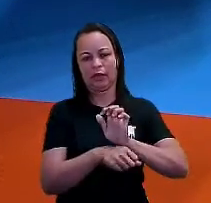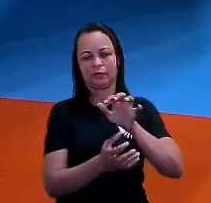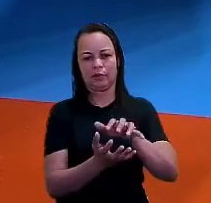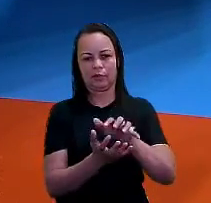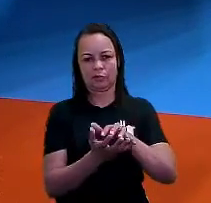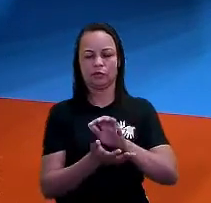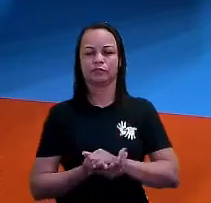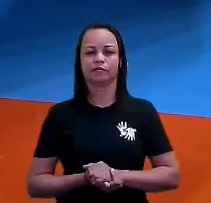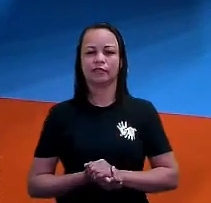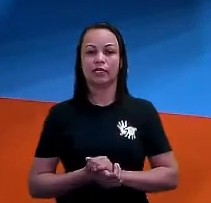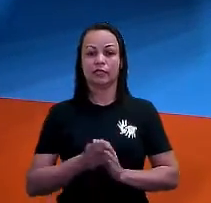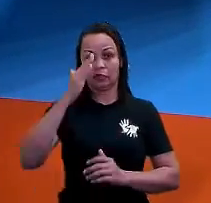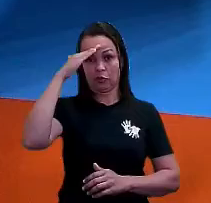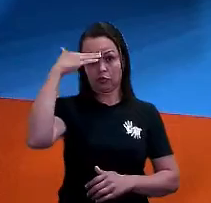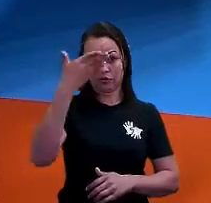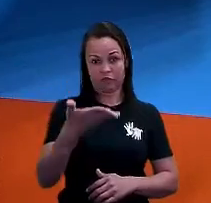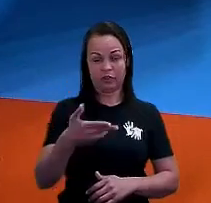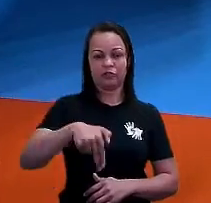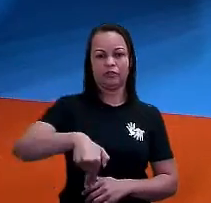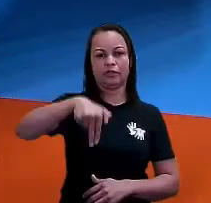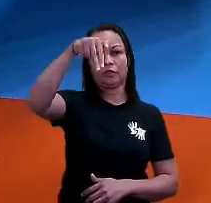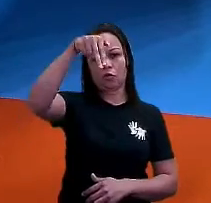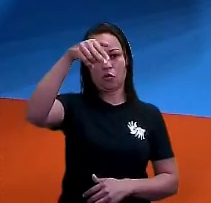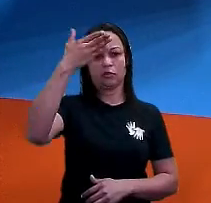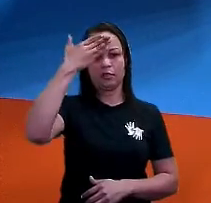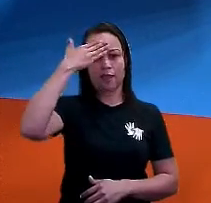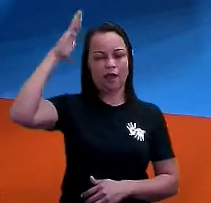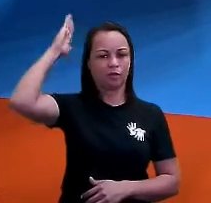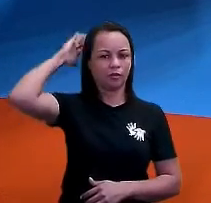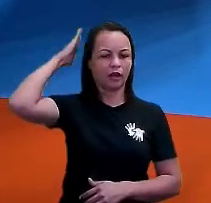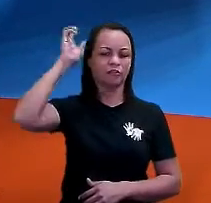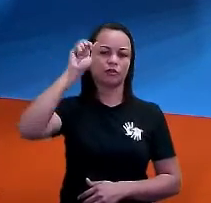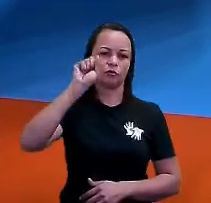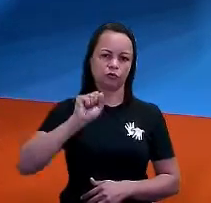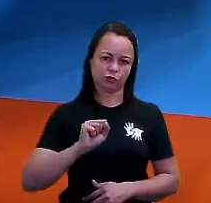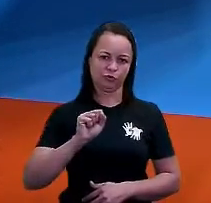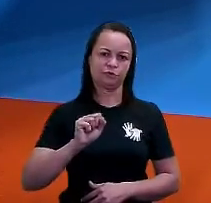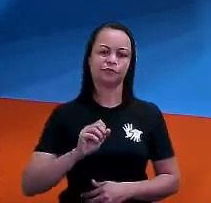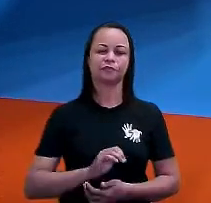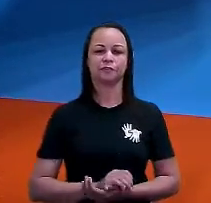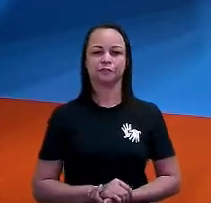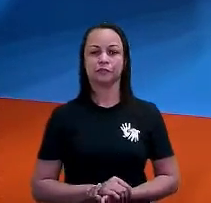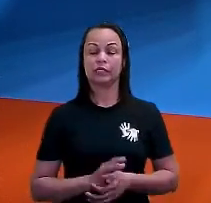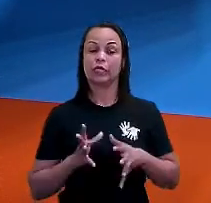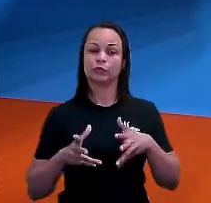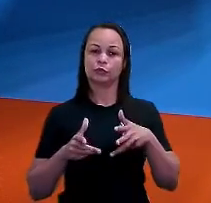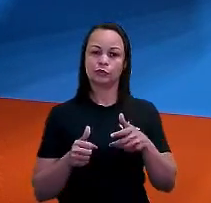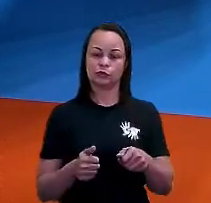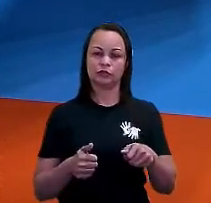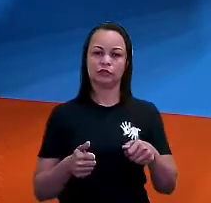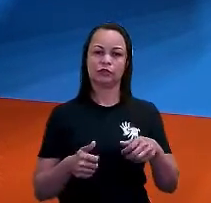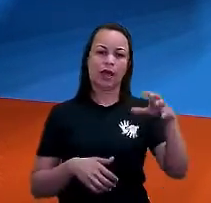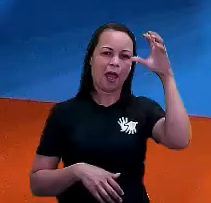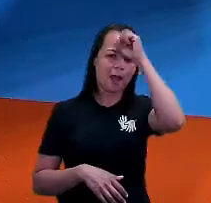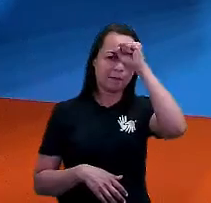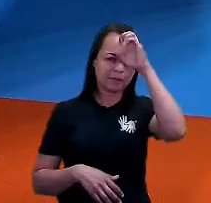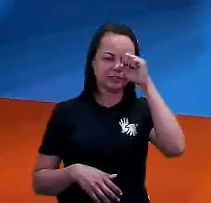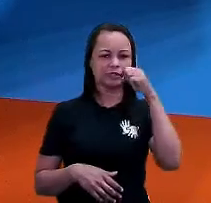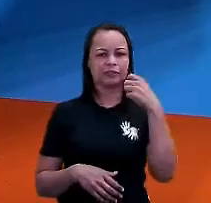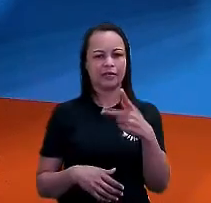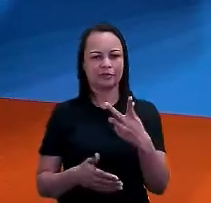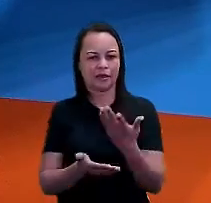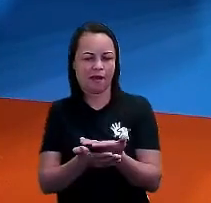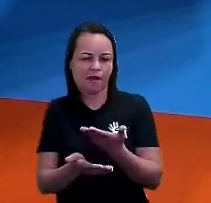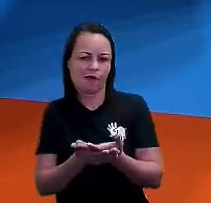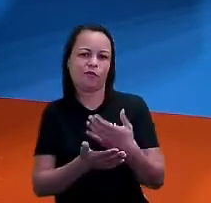Na nossa frente vai estar o norte e a nossa atrás vai estar o sul. Está certo? Tudo isso nós aprendemos nessa nossa aula de